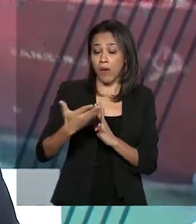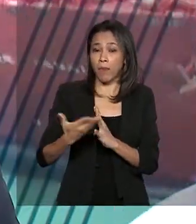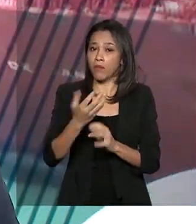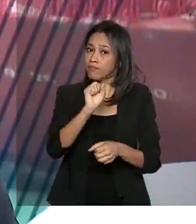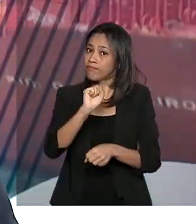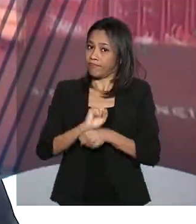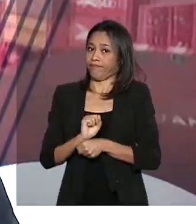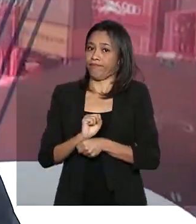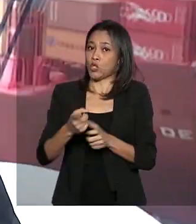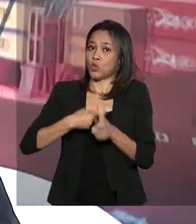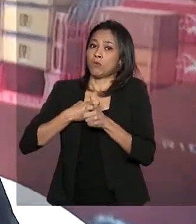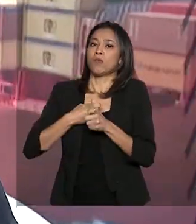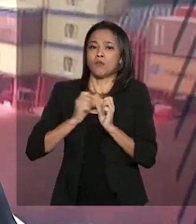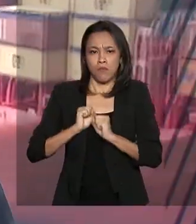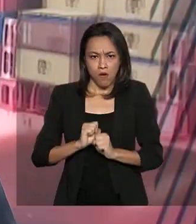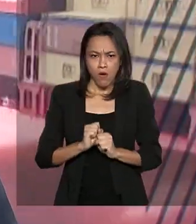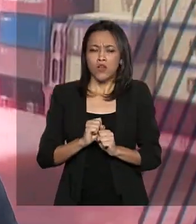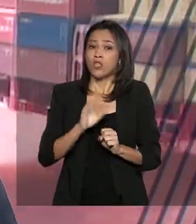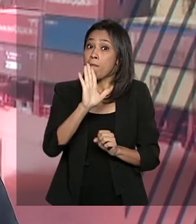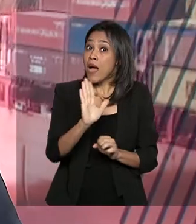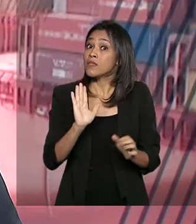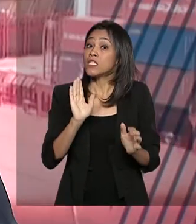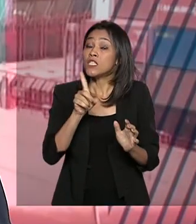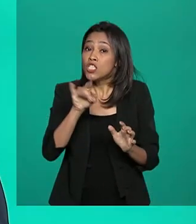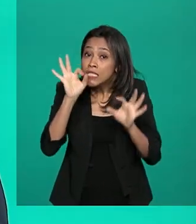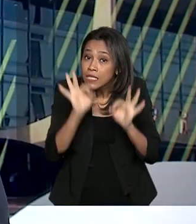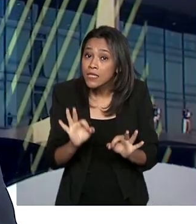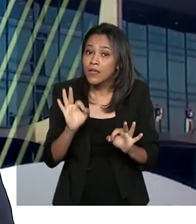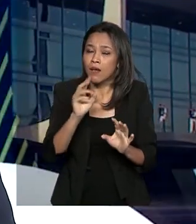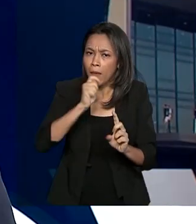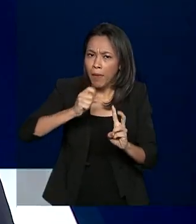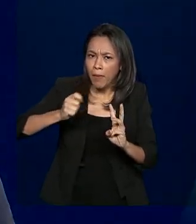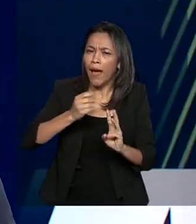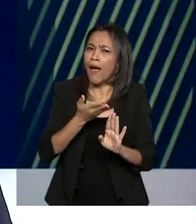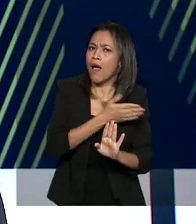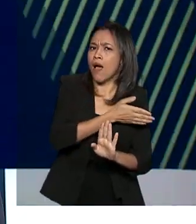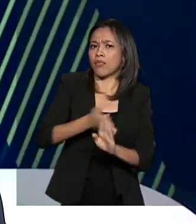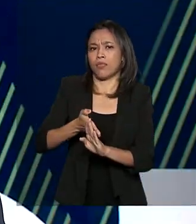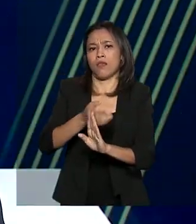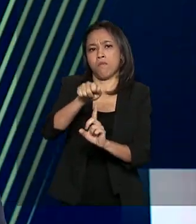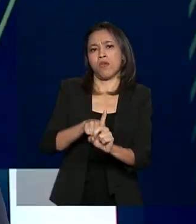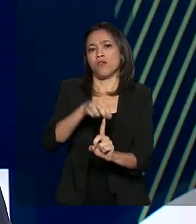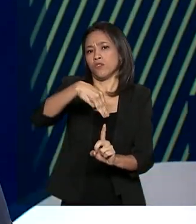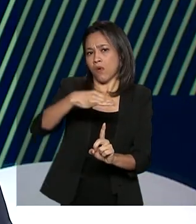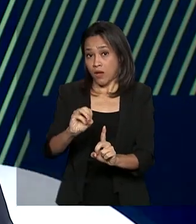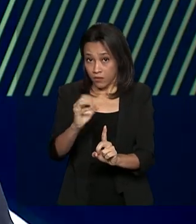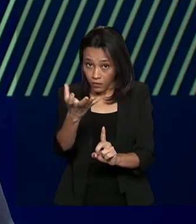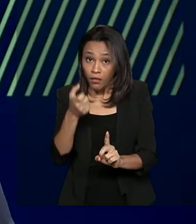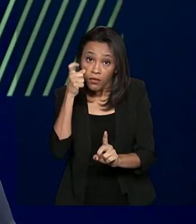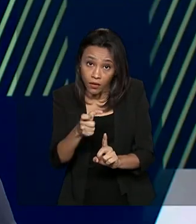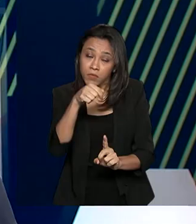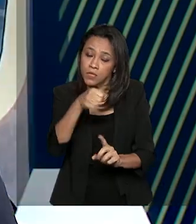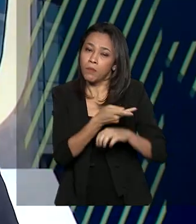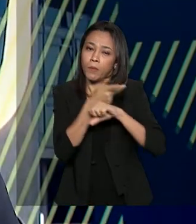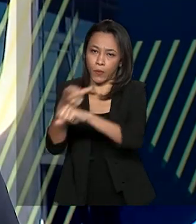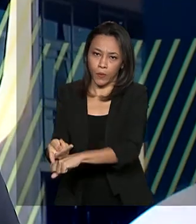A medida vale para as prestações que estavam em dia até março. Para adiar essas parcelas do FIES, os interessados devem procurar os